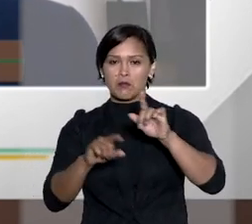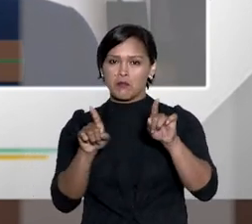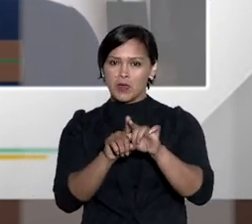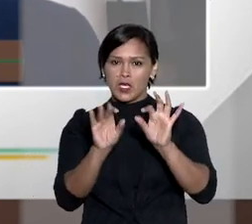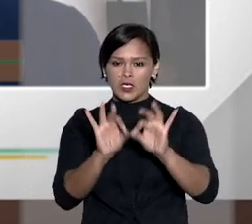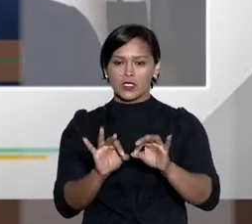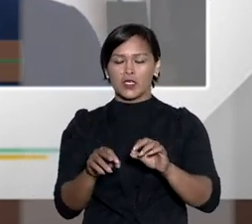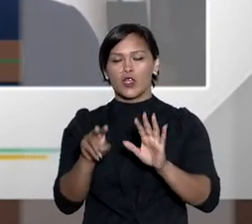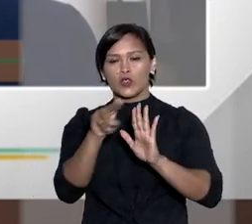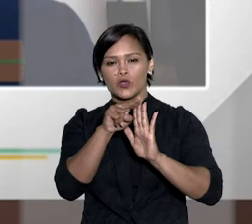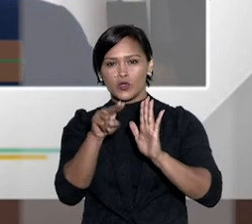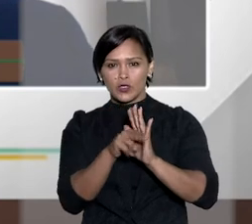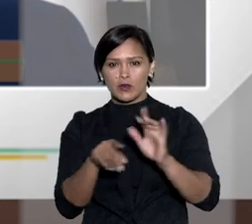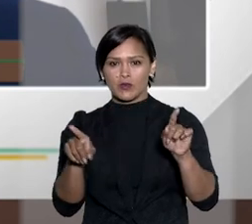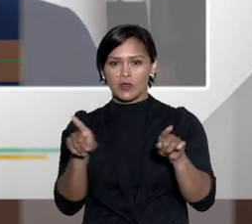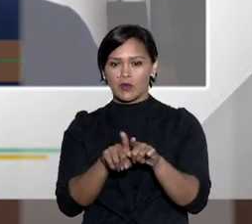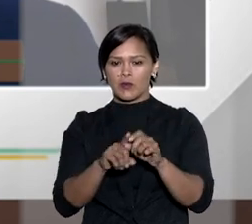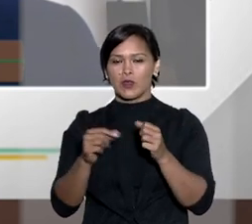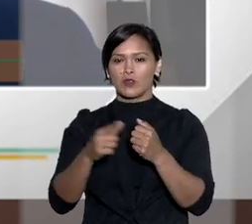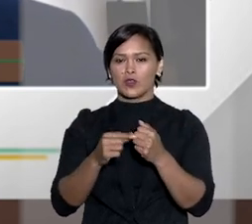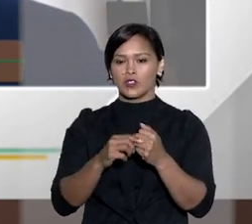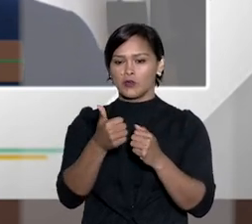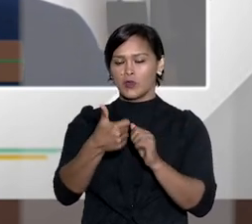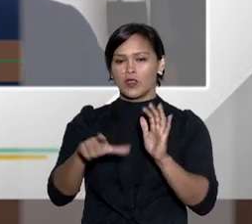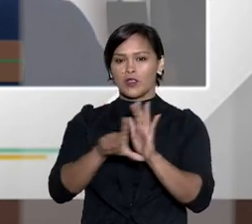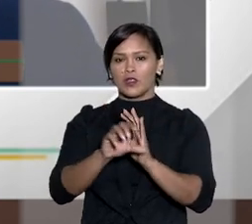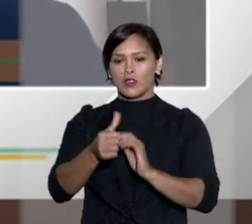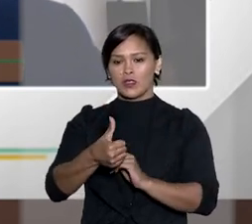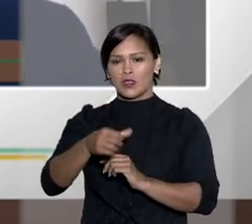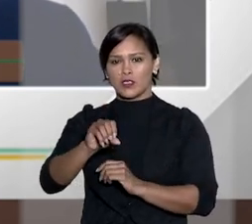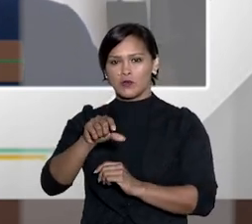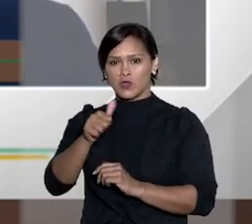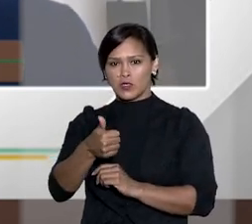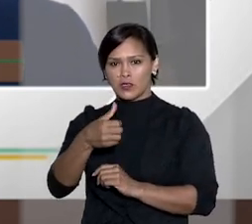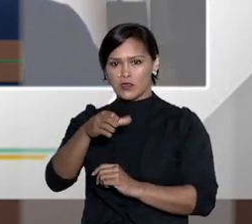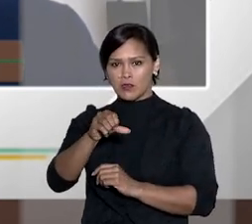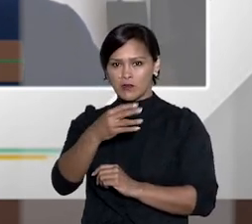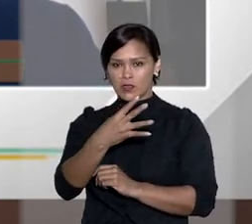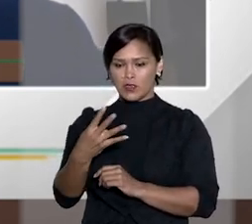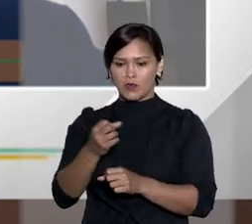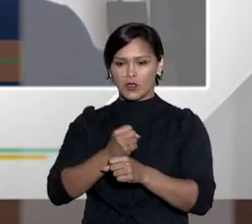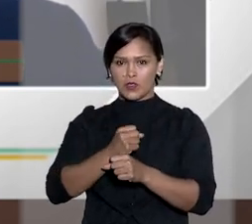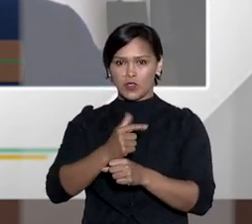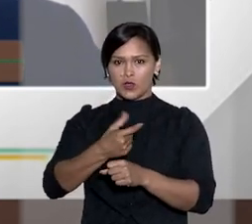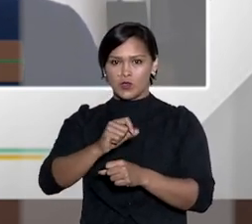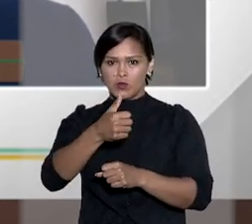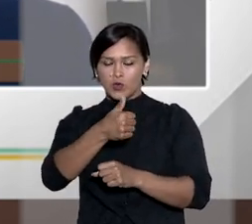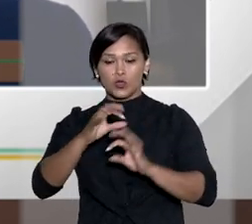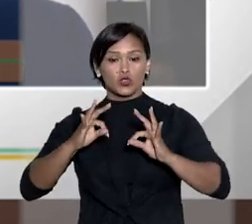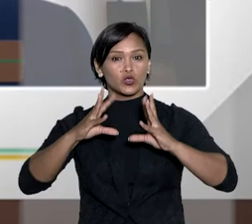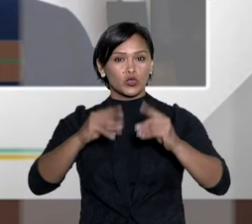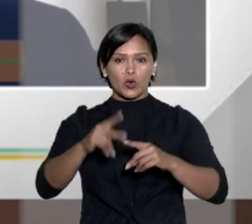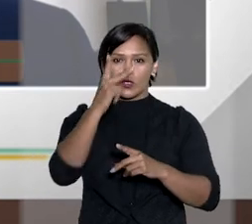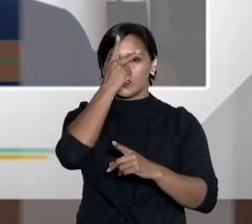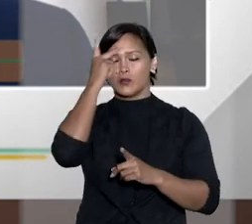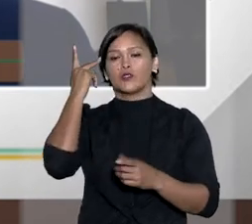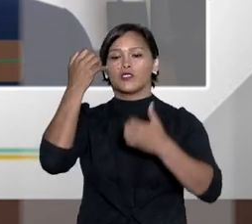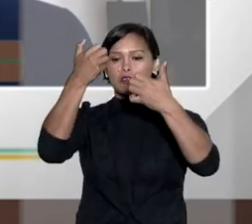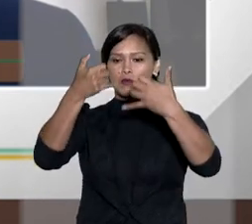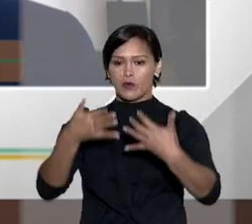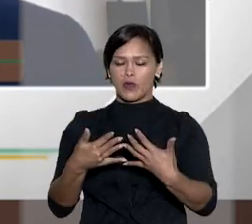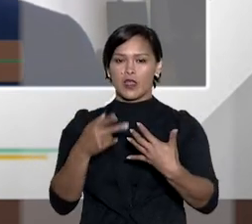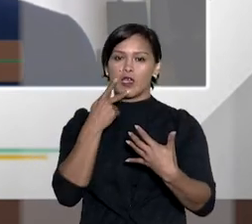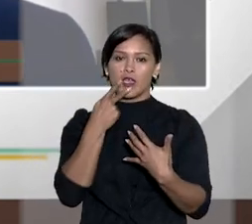sociedades de crédito ao microempreendedor os termos também do artigo 1º da lei 10.194 de